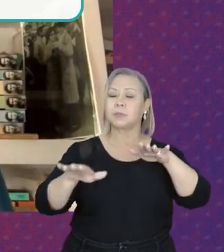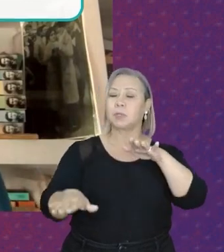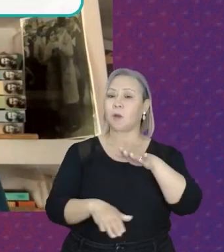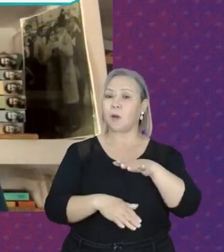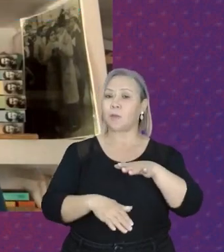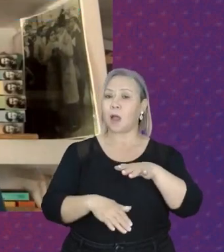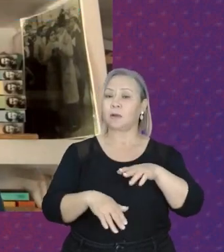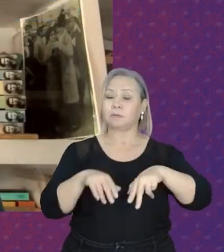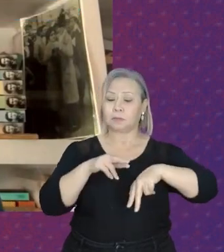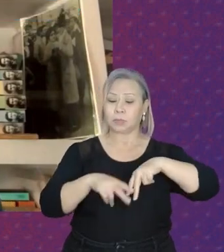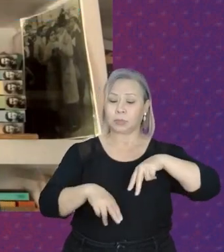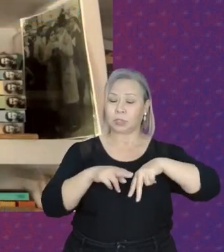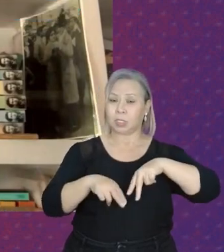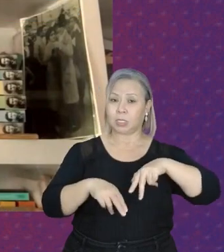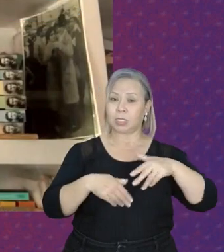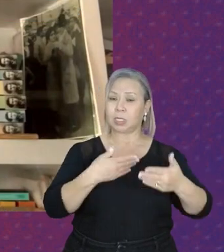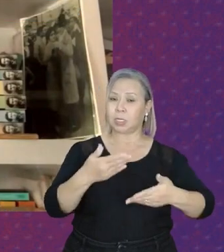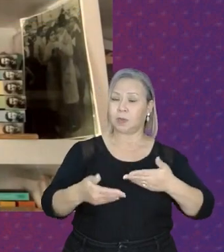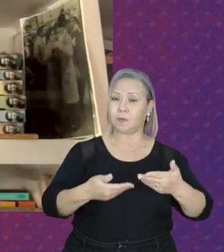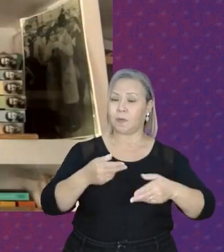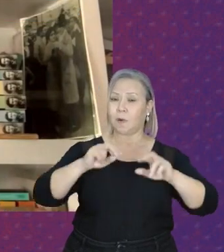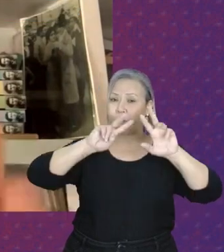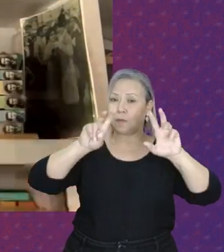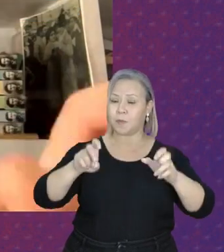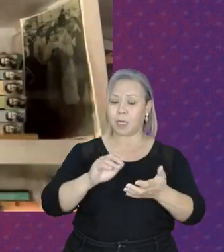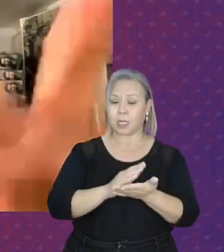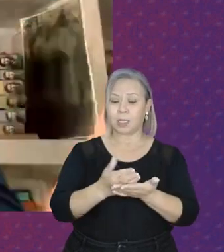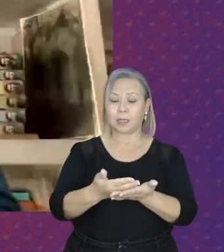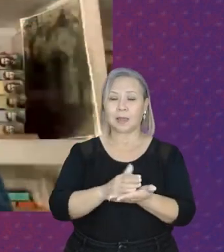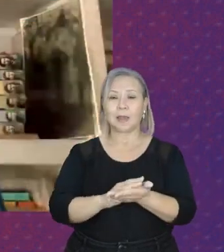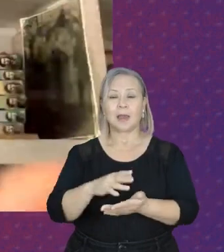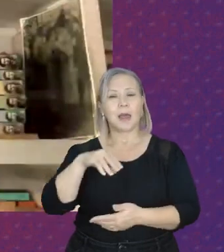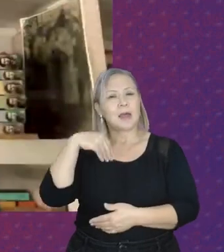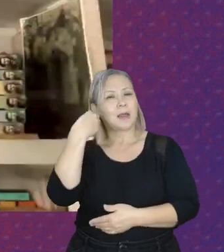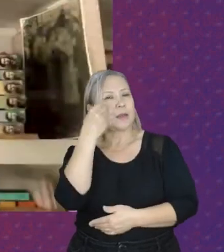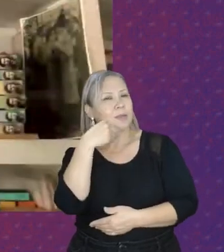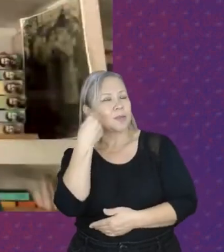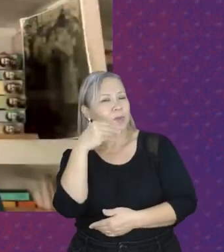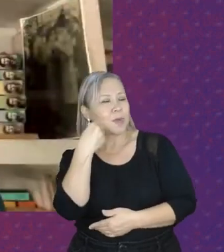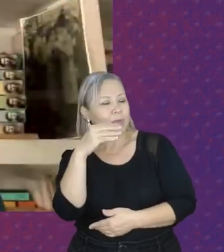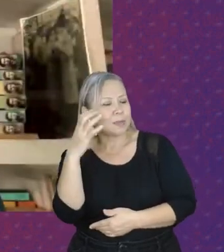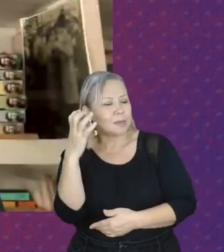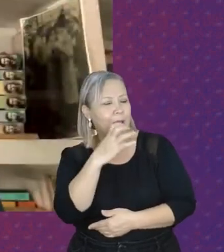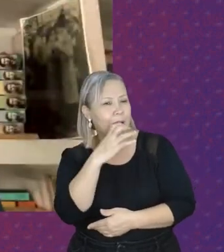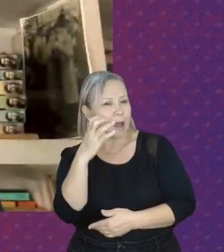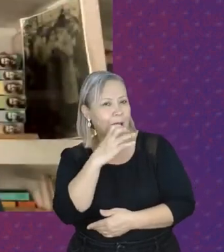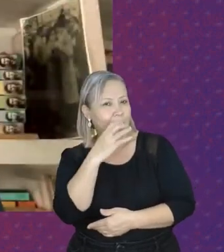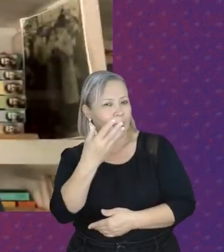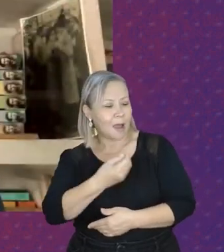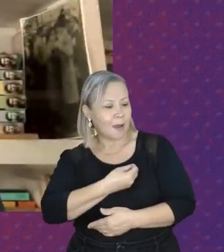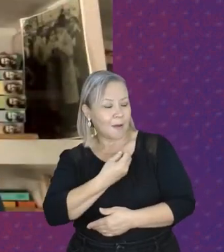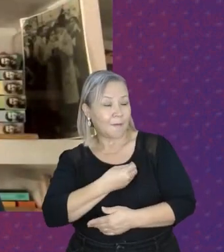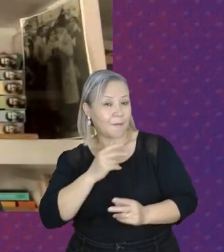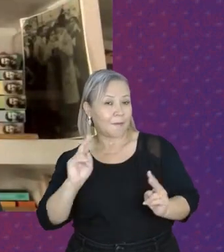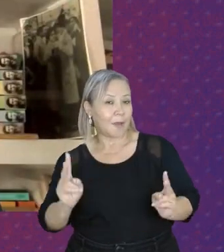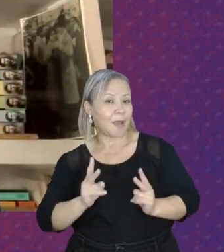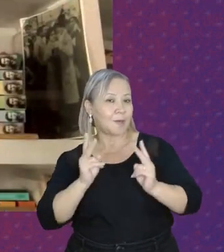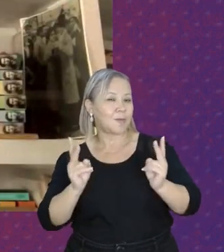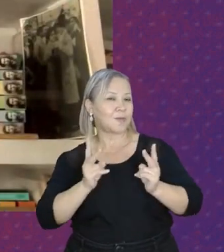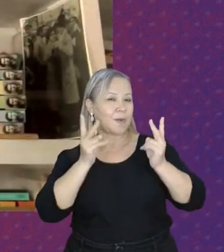e envolve a interpretação das experiências imediatas que a gente vive e dos valores.